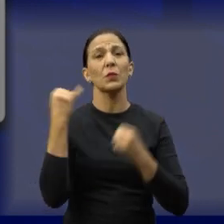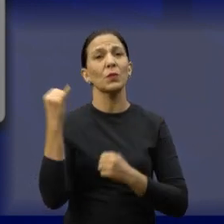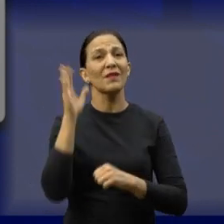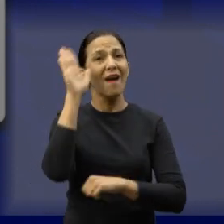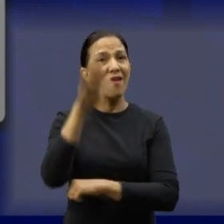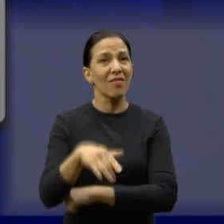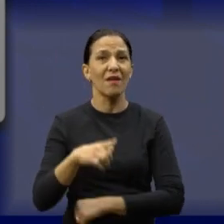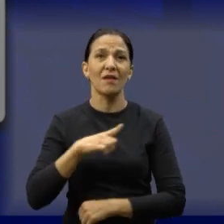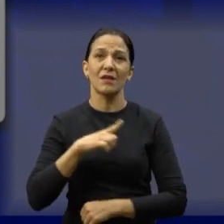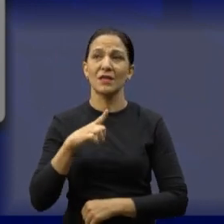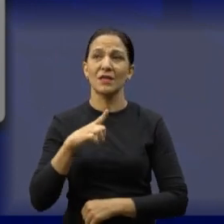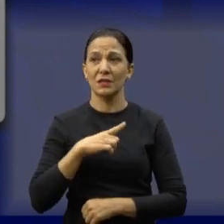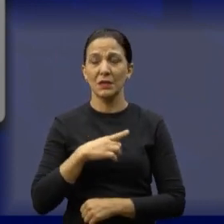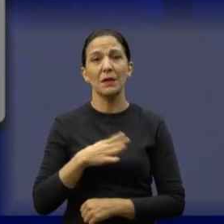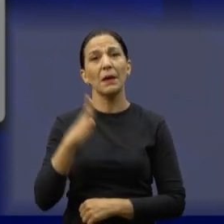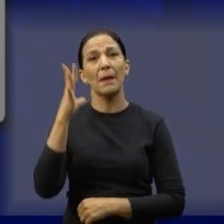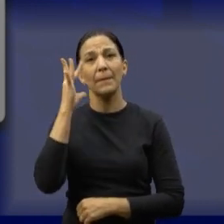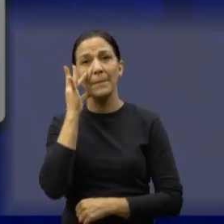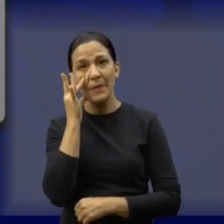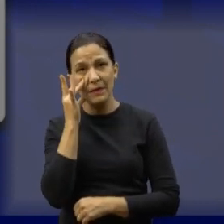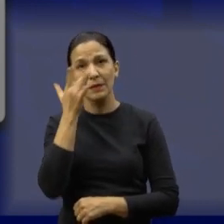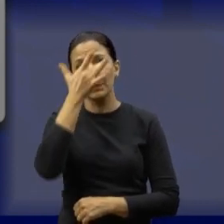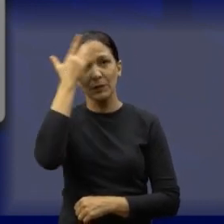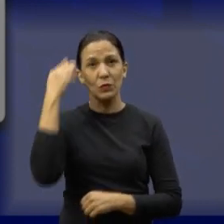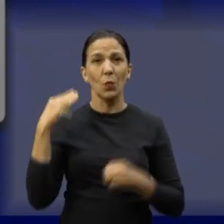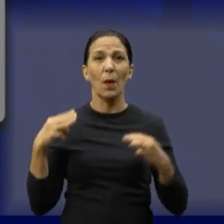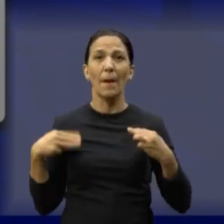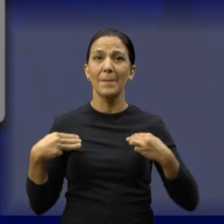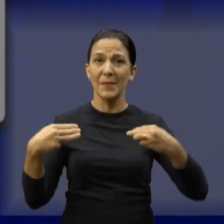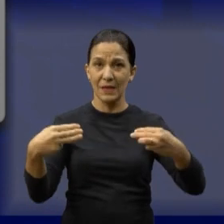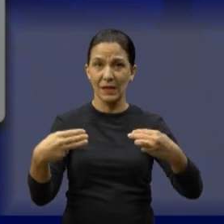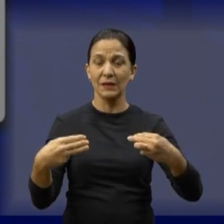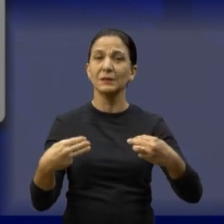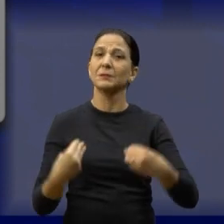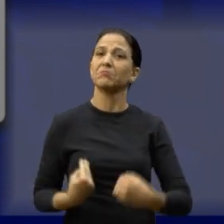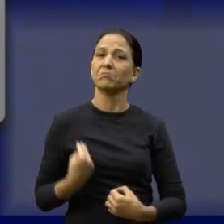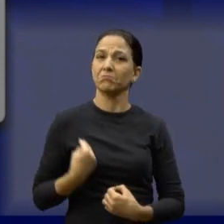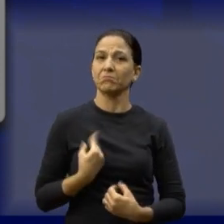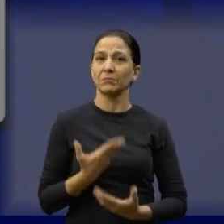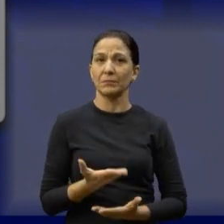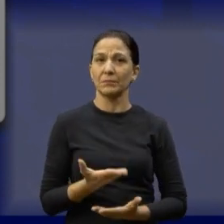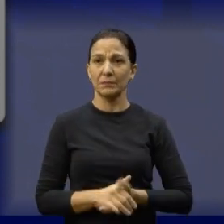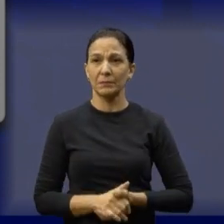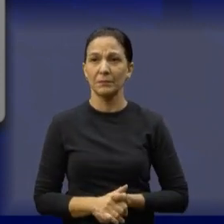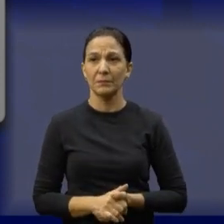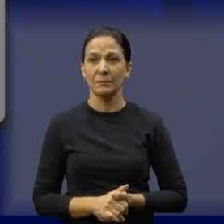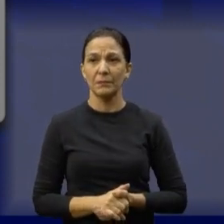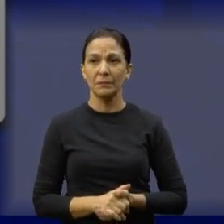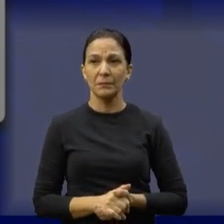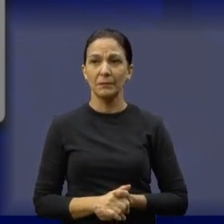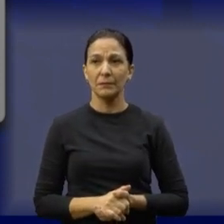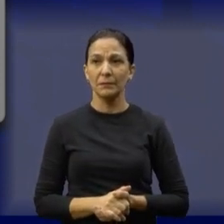à tarde, inclusive com a presença da ministra, a gente vai falar daqui a pouco sobre o evento. Pode passar, por favor.